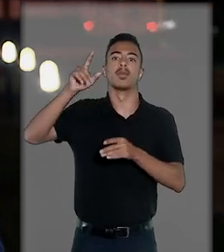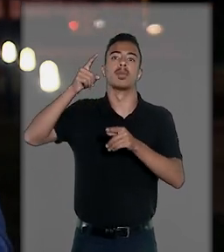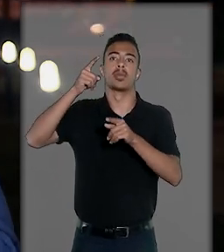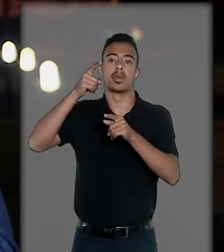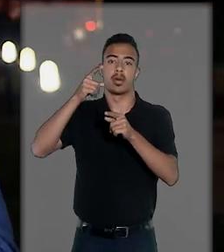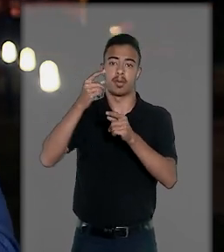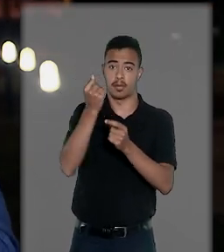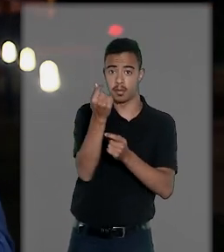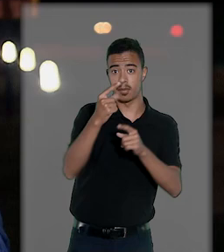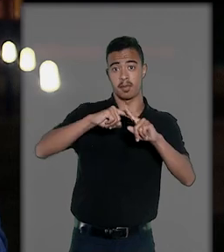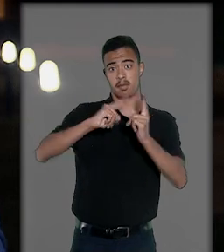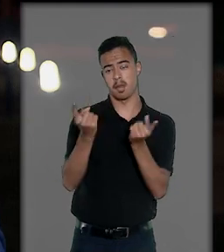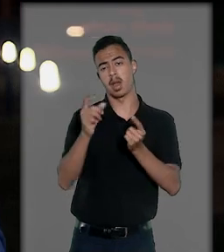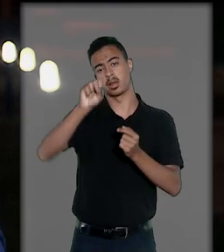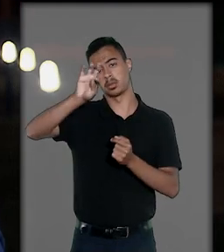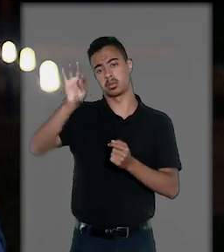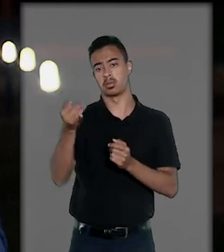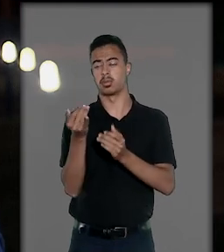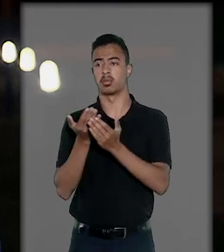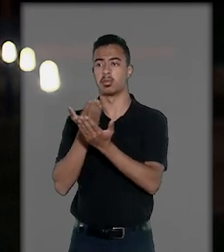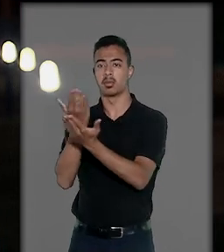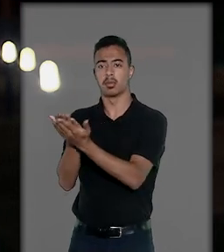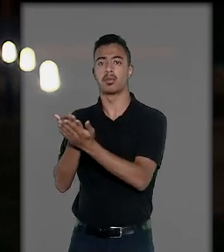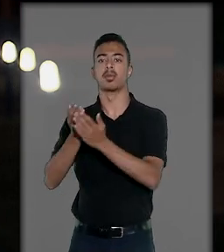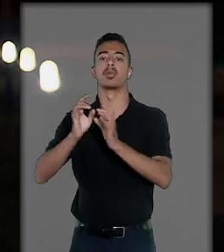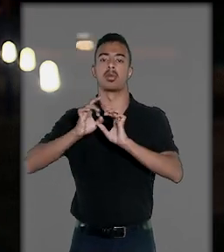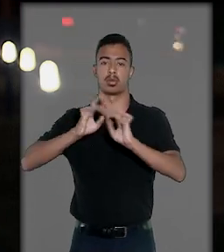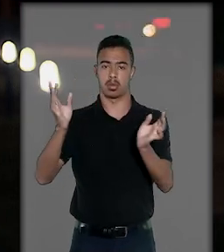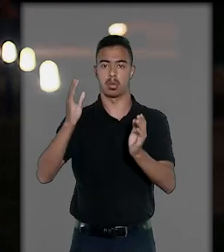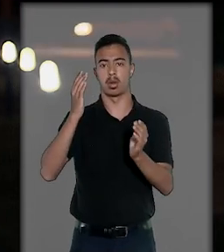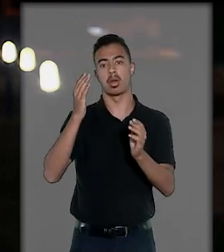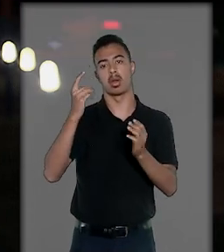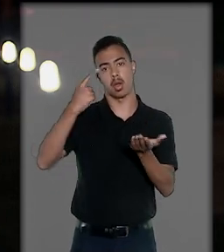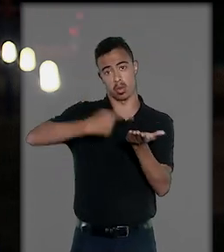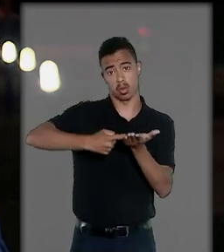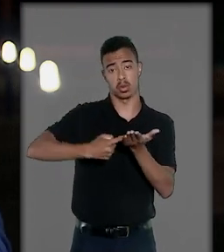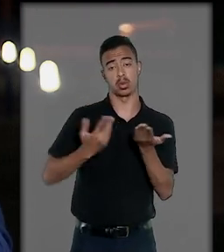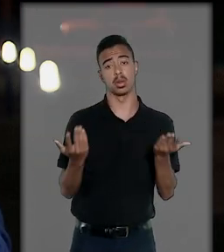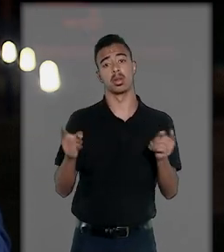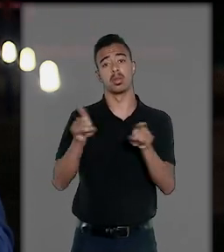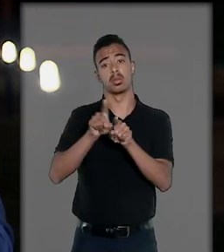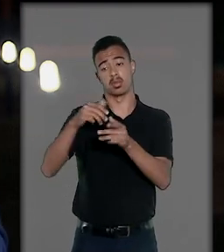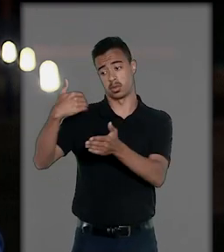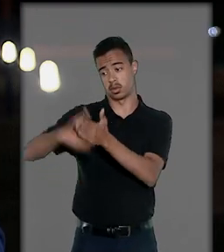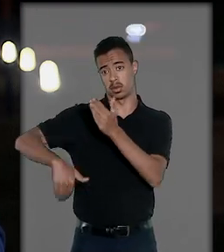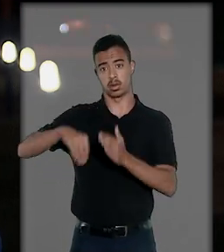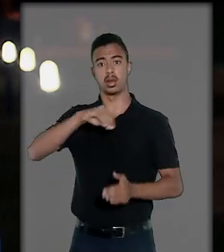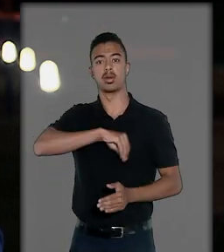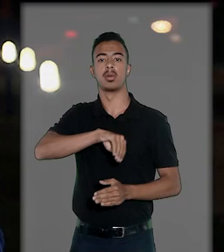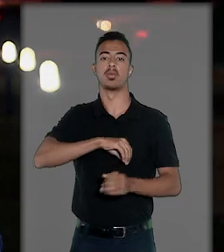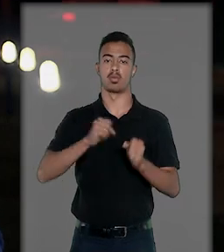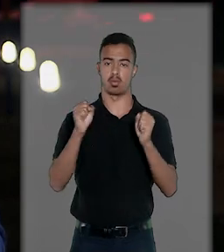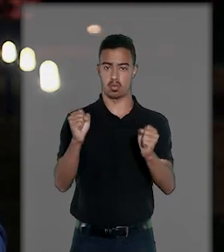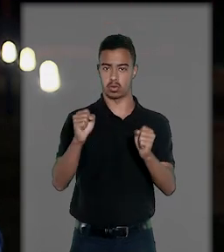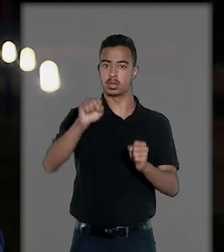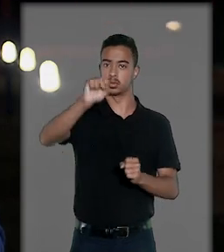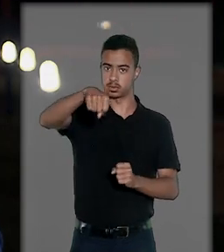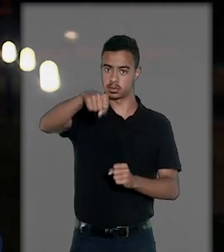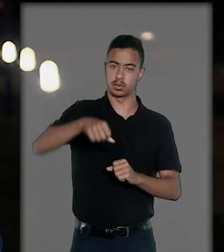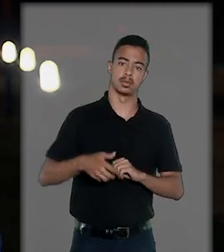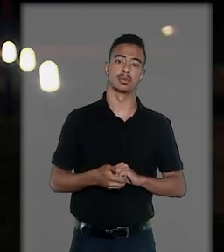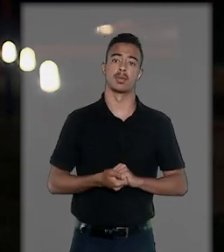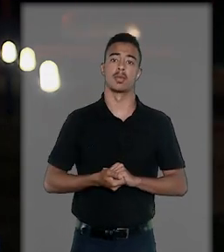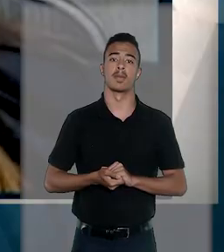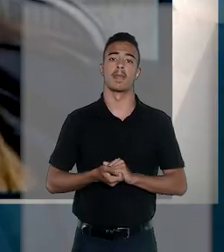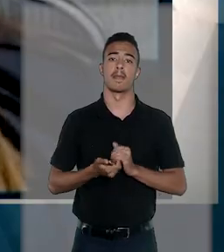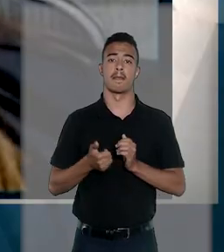Mas o STJ deu provimento ao recurso da União e reformou o acórdão do TRF-2. Com isso, o desconto salarial poderá ser